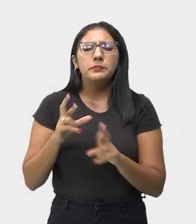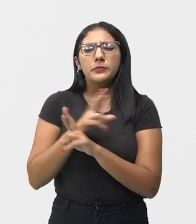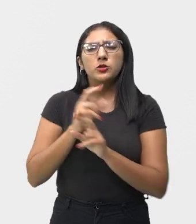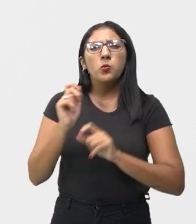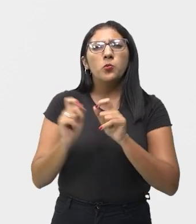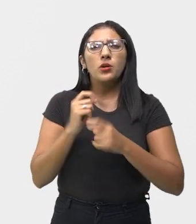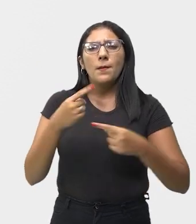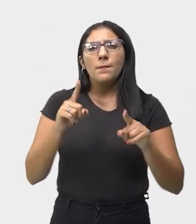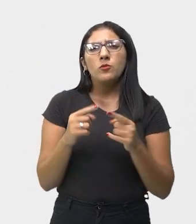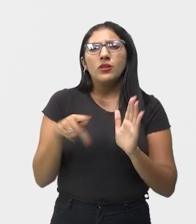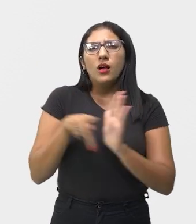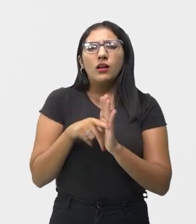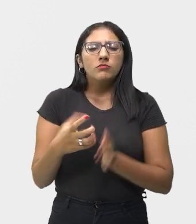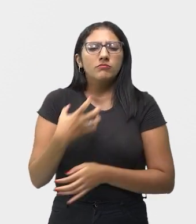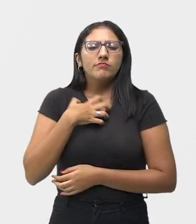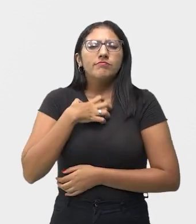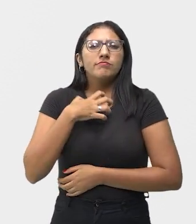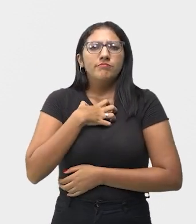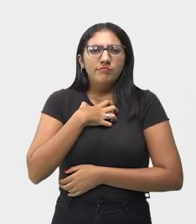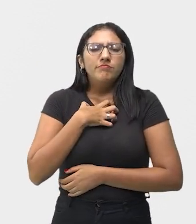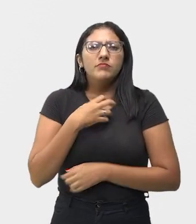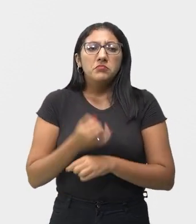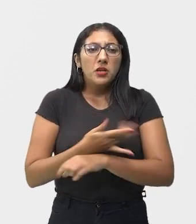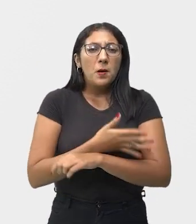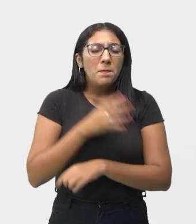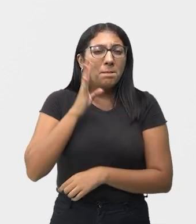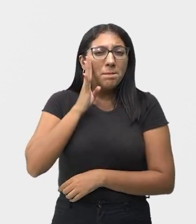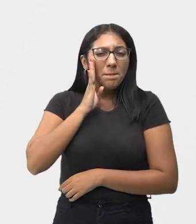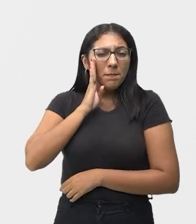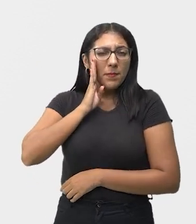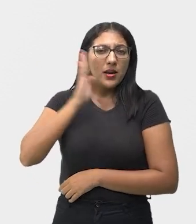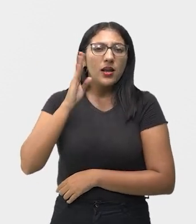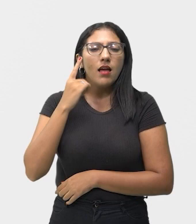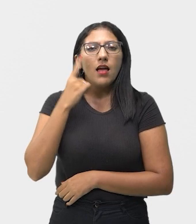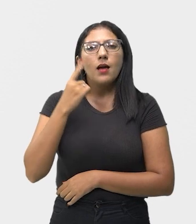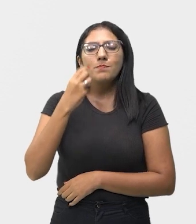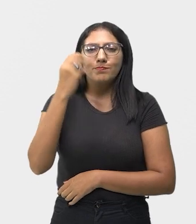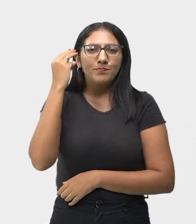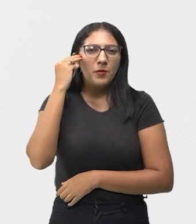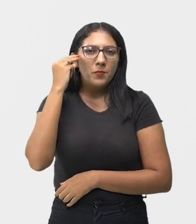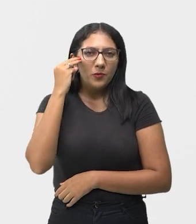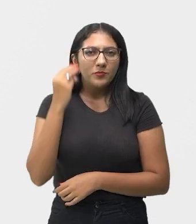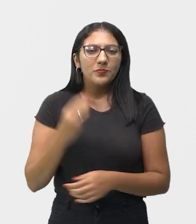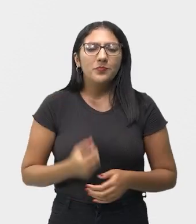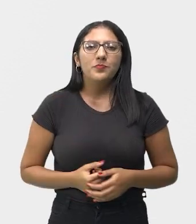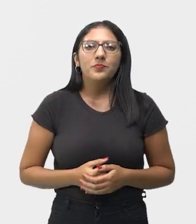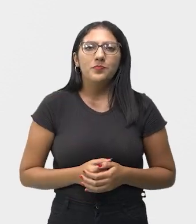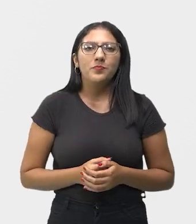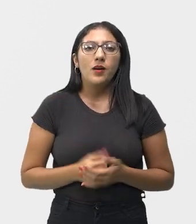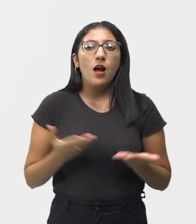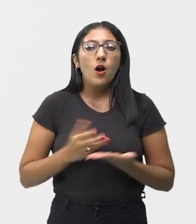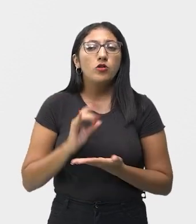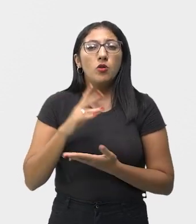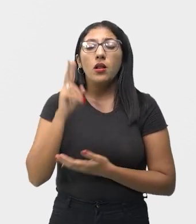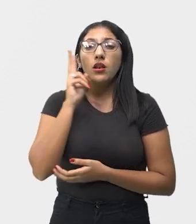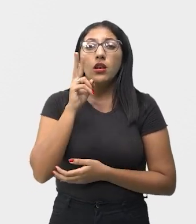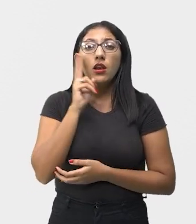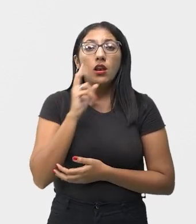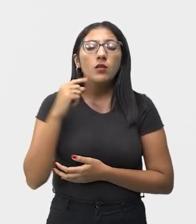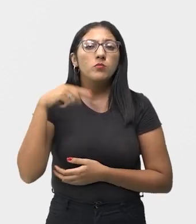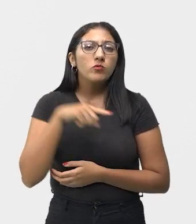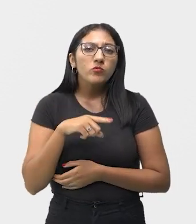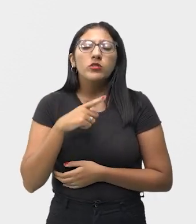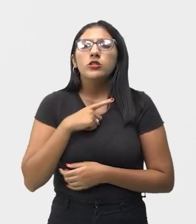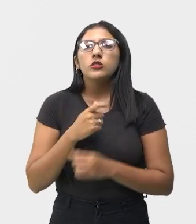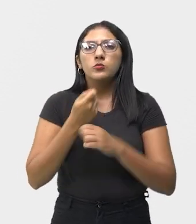da música, precisamente o que permanece na memória. Então, queria falar para vocês aqui, rápido, é